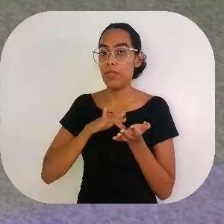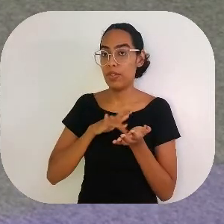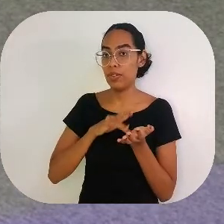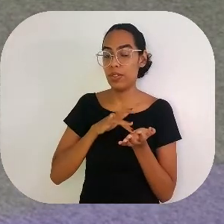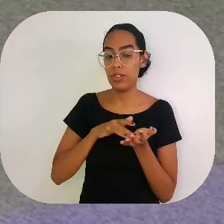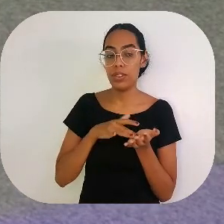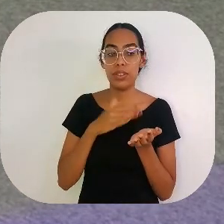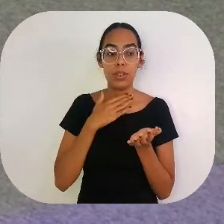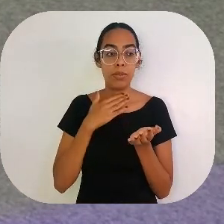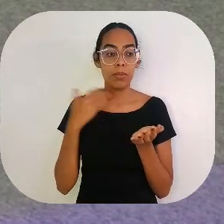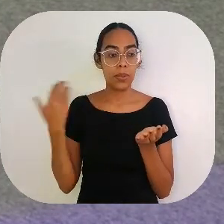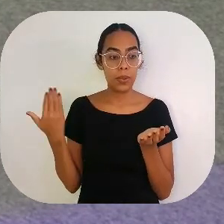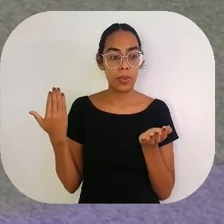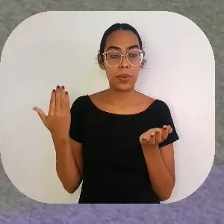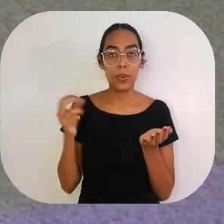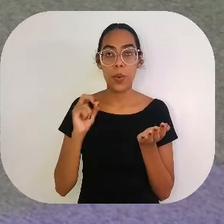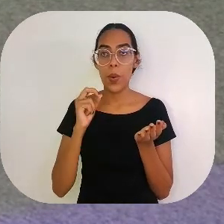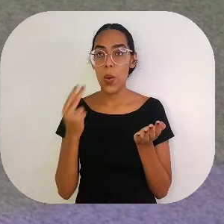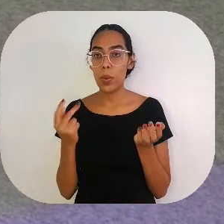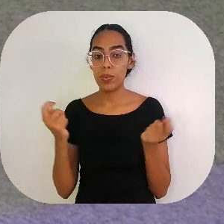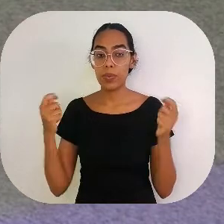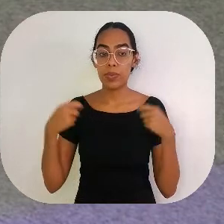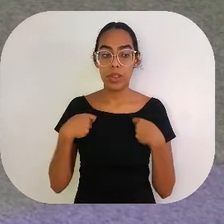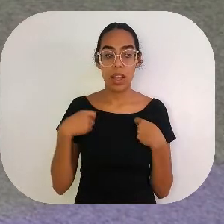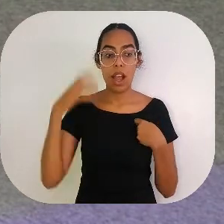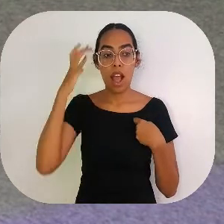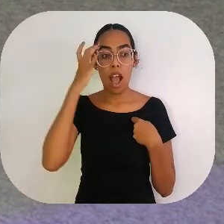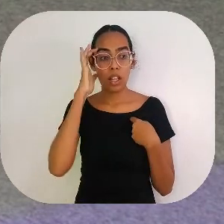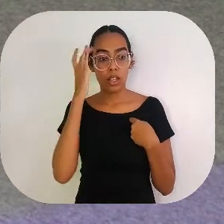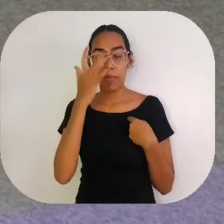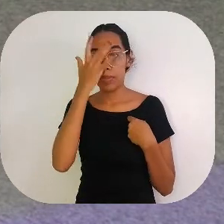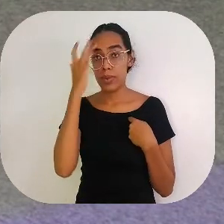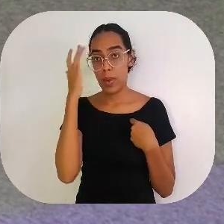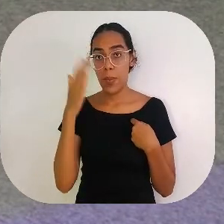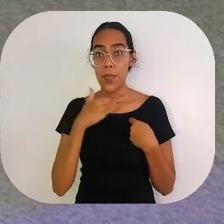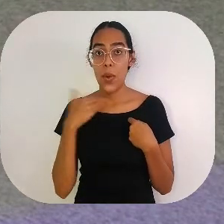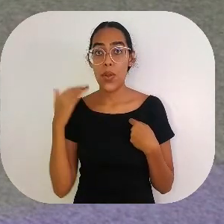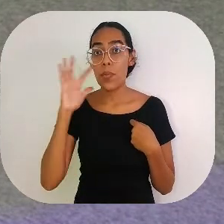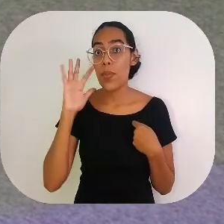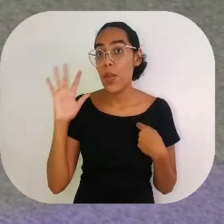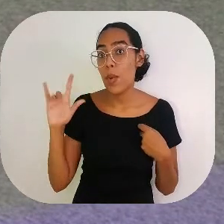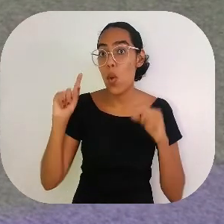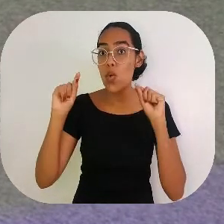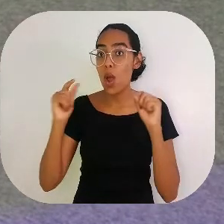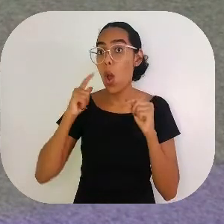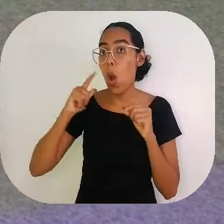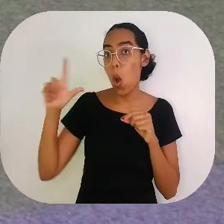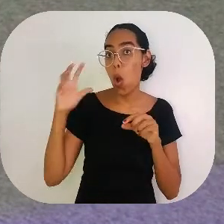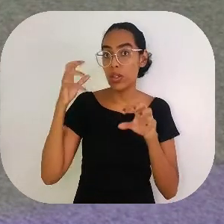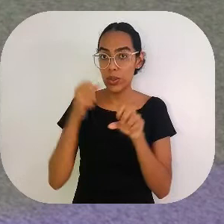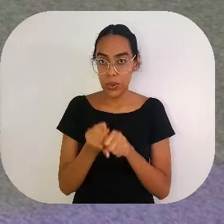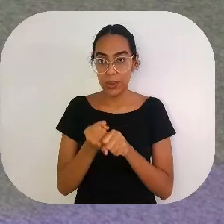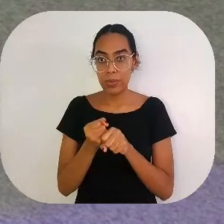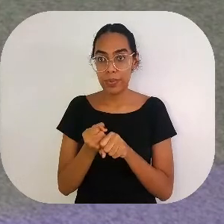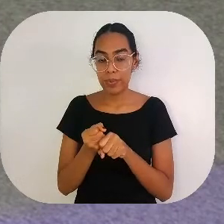É, gente, essa conversa de fingir de morto ou de achar